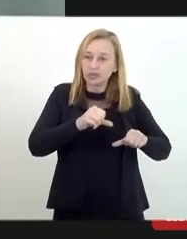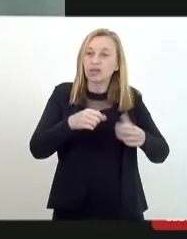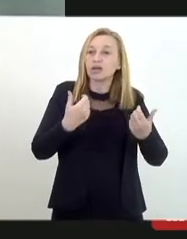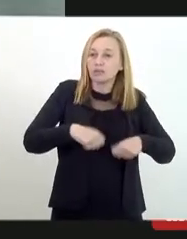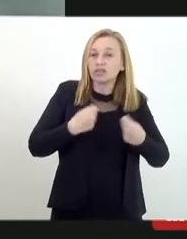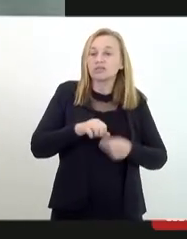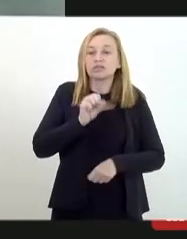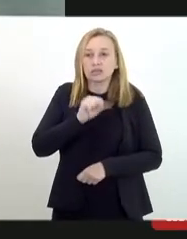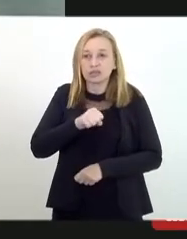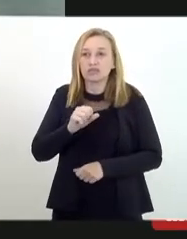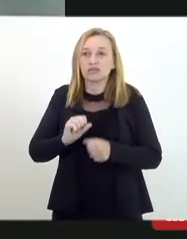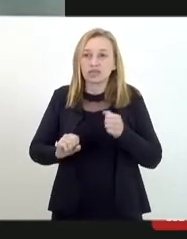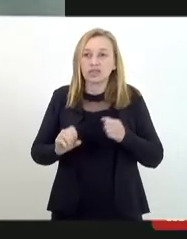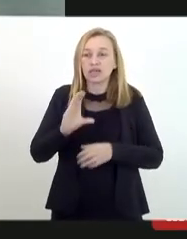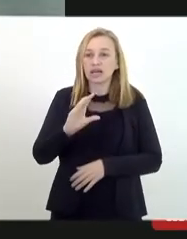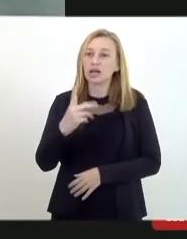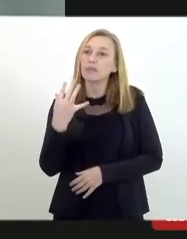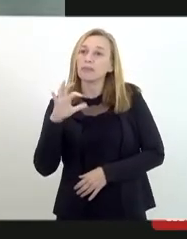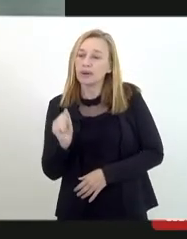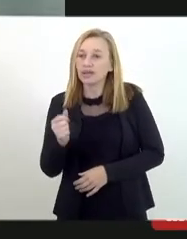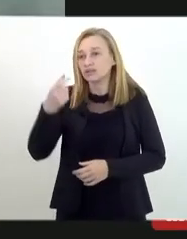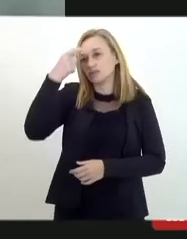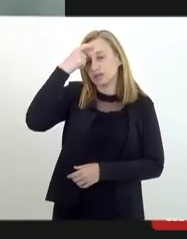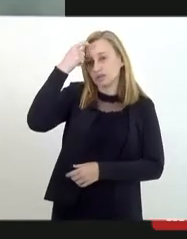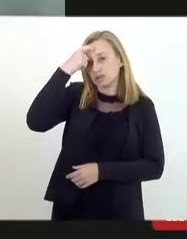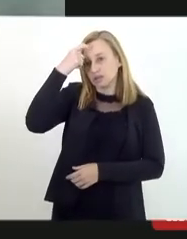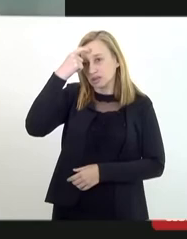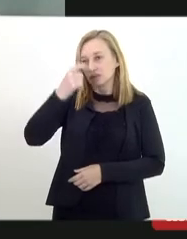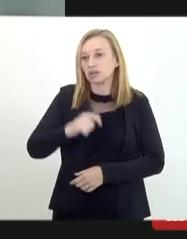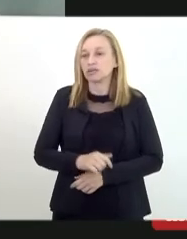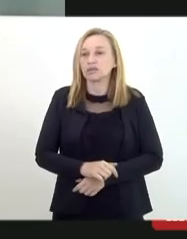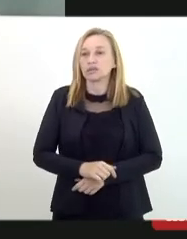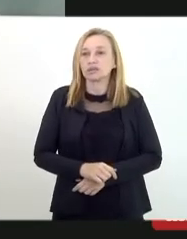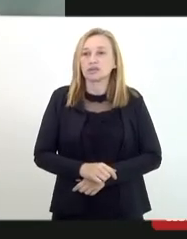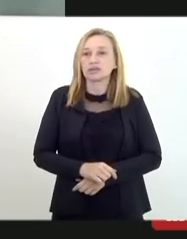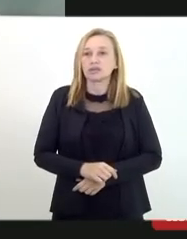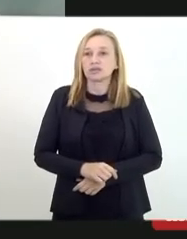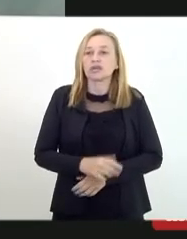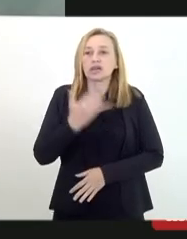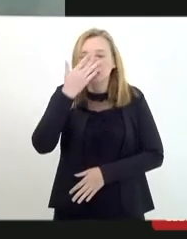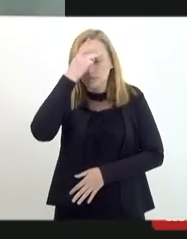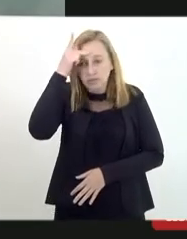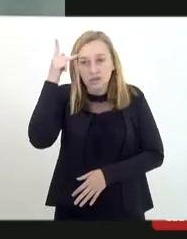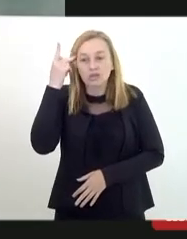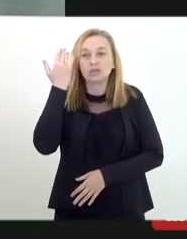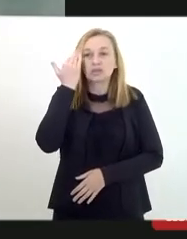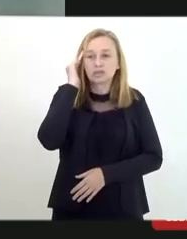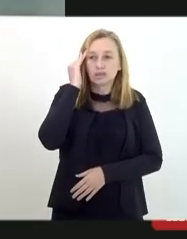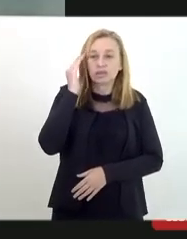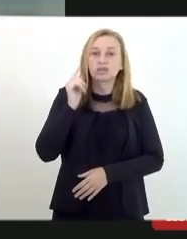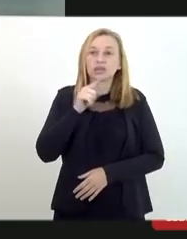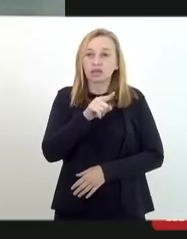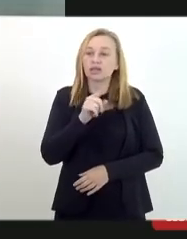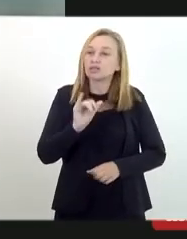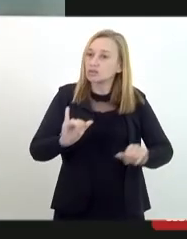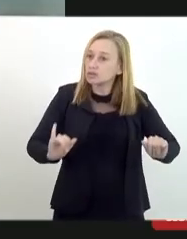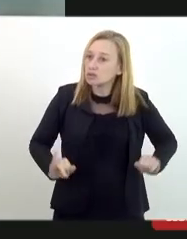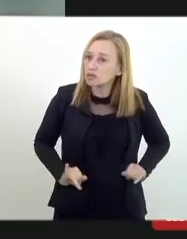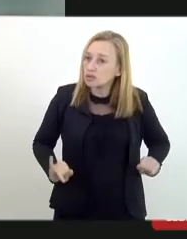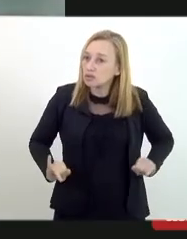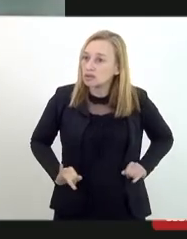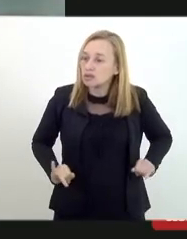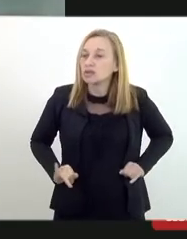fazer, sim, campanhas de conscientização para que as pessoas entendam que elas estão sofrendo